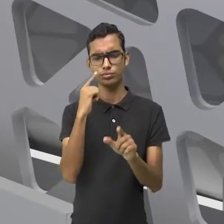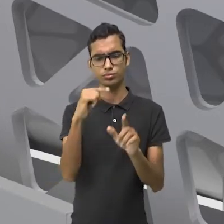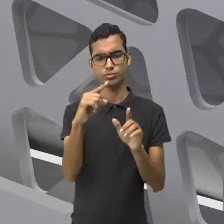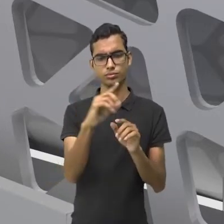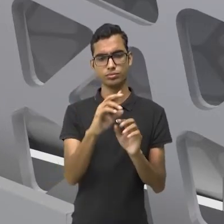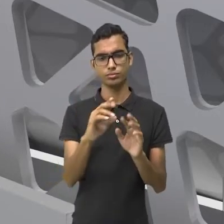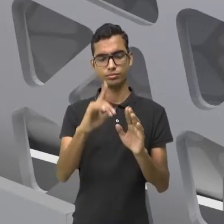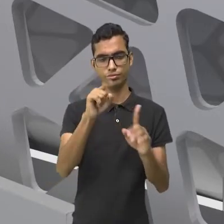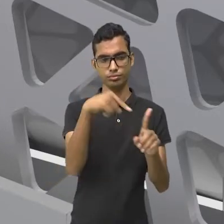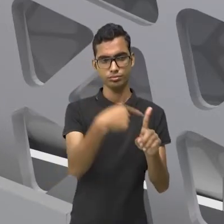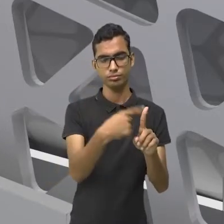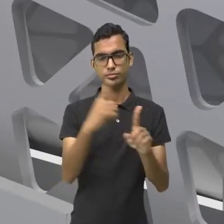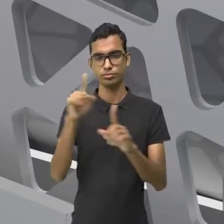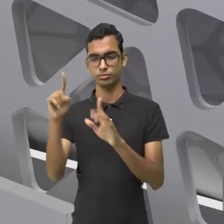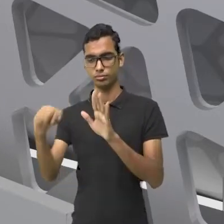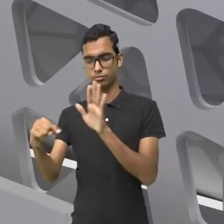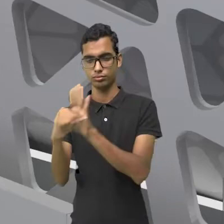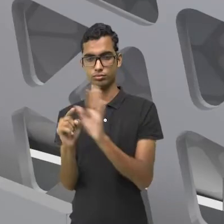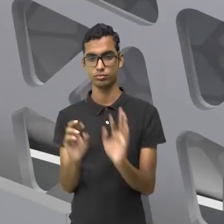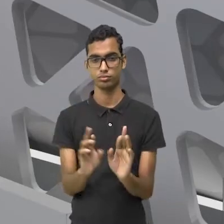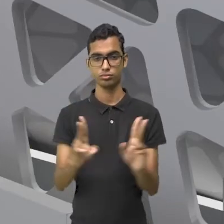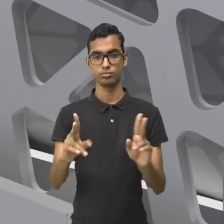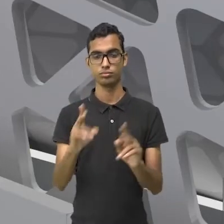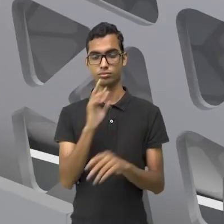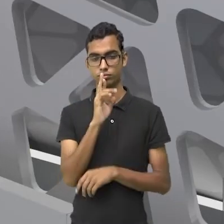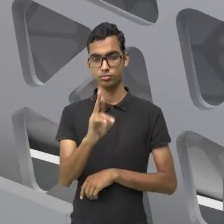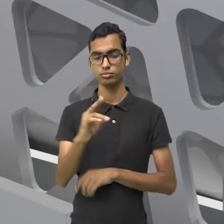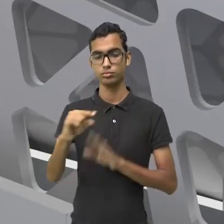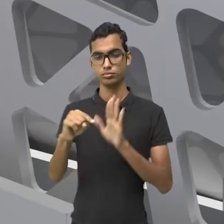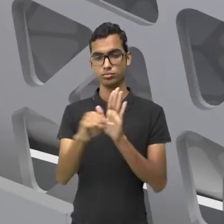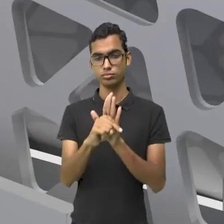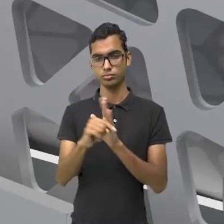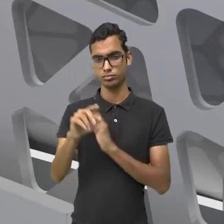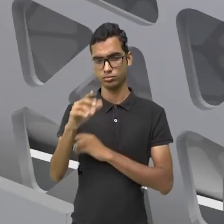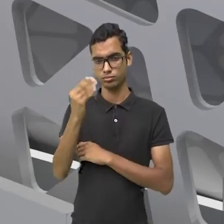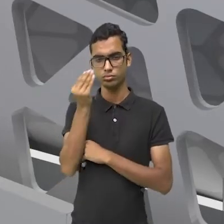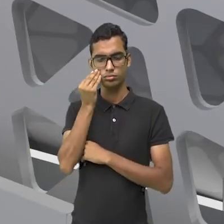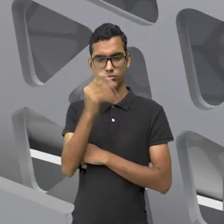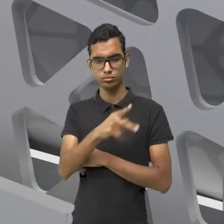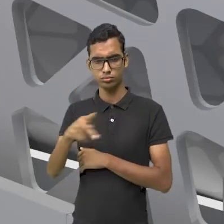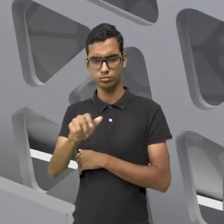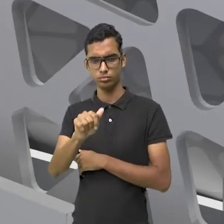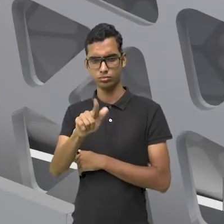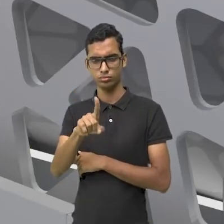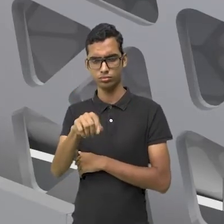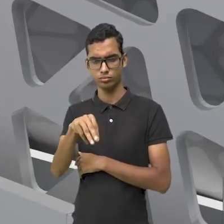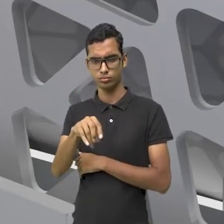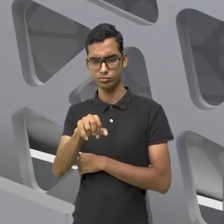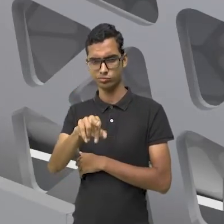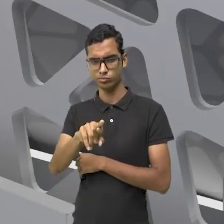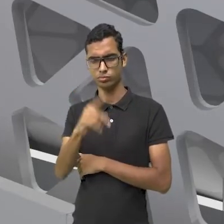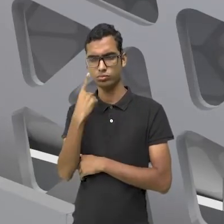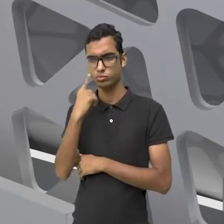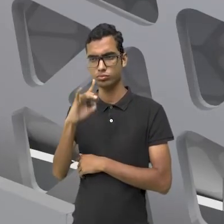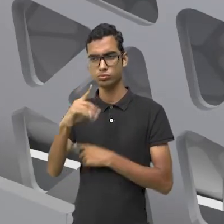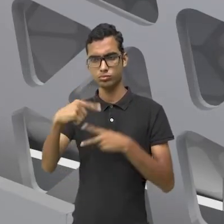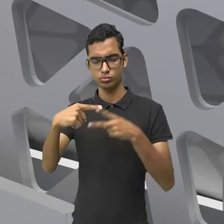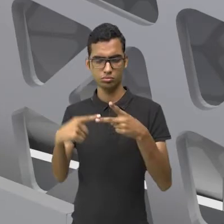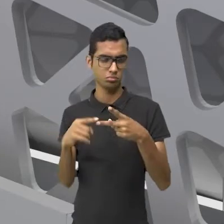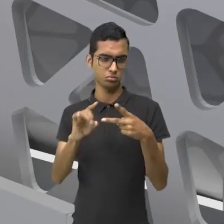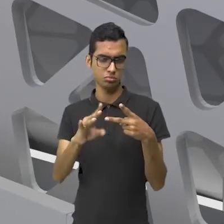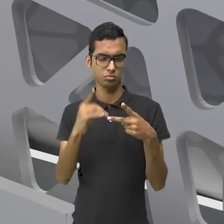sinais diferentes, o resultado é negativo. Observe que o professor Aldemir, ele colocou logo o sinal, que só tem essas duas